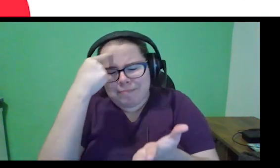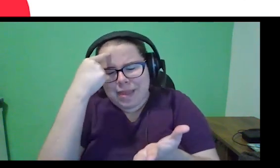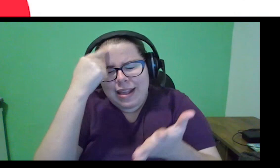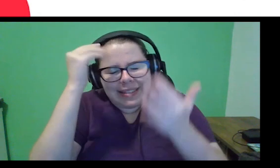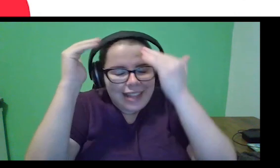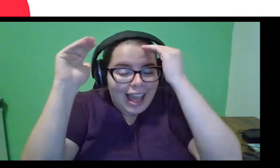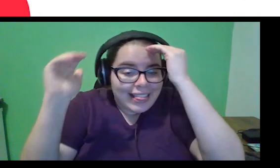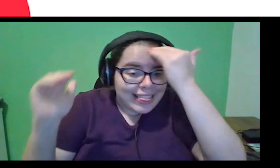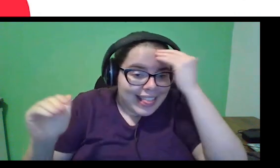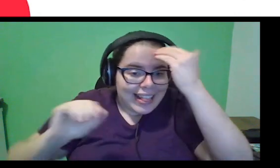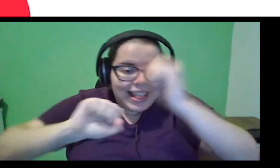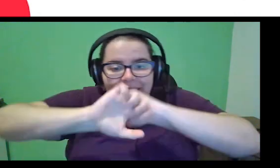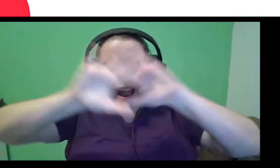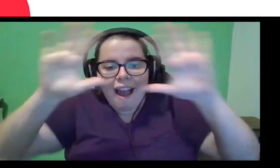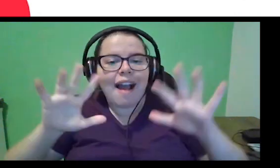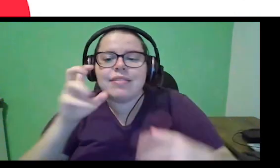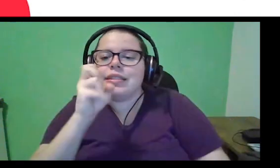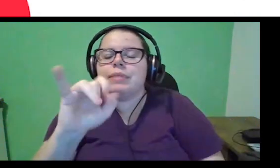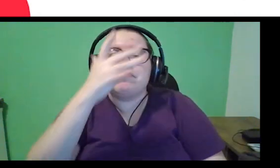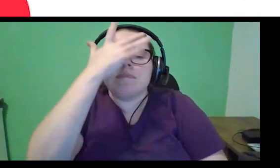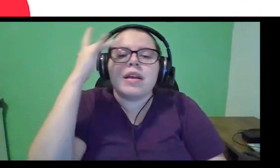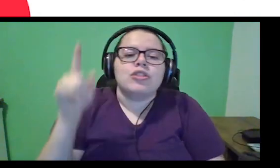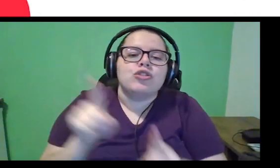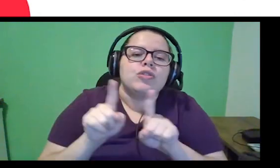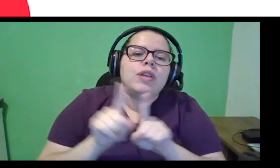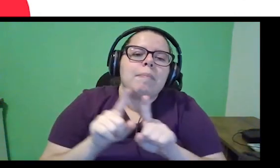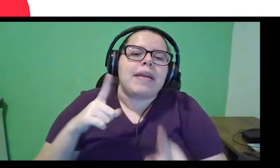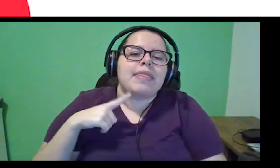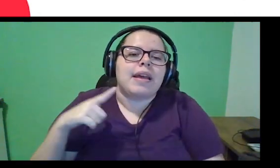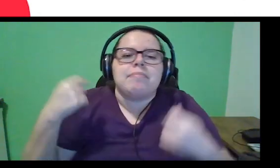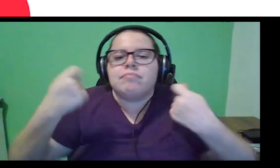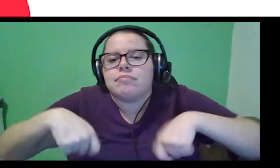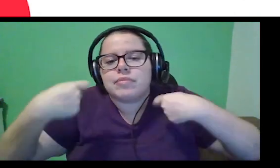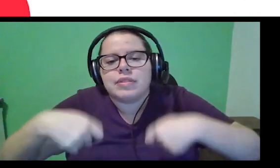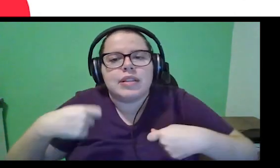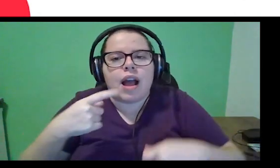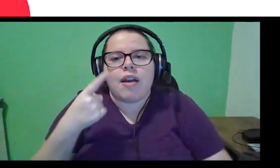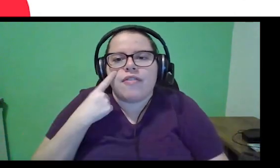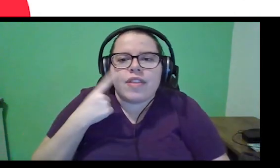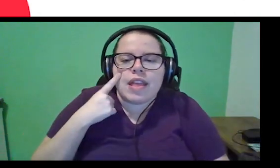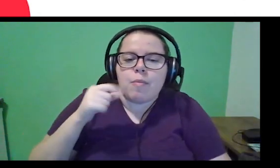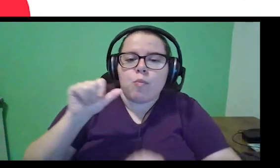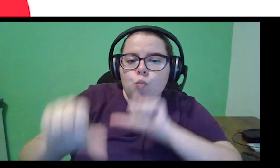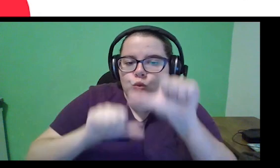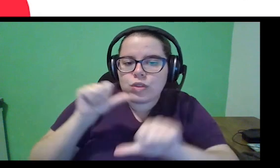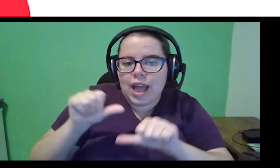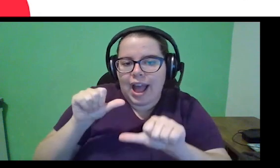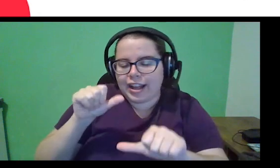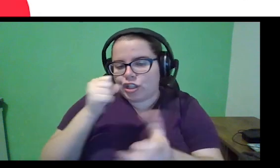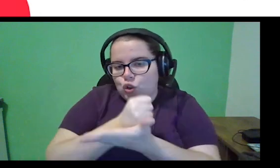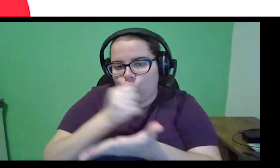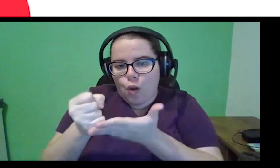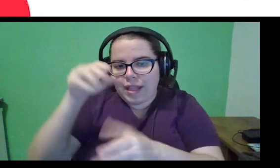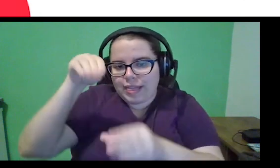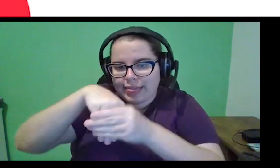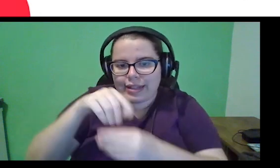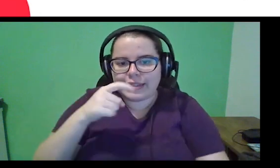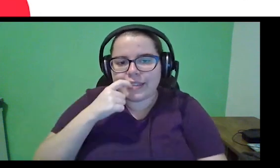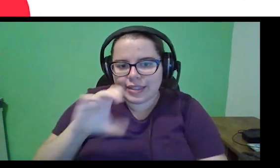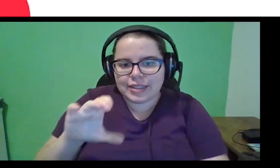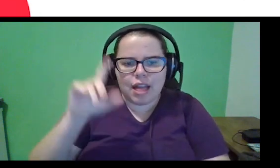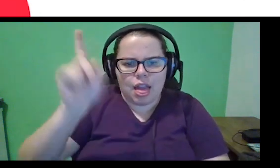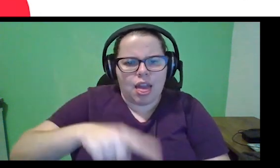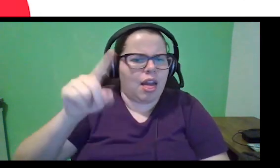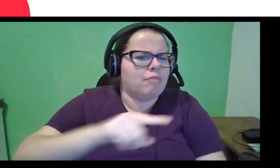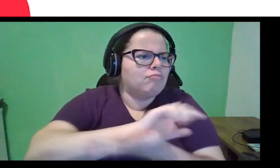entender e se a pessoa, inclusive, precisar mudar de contrato, né? Dentro da própria CIT, que são